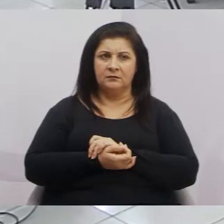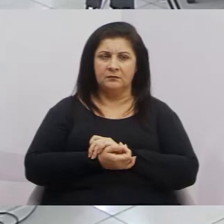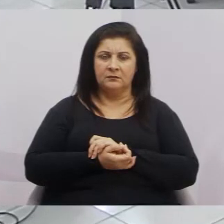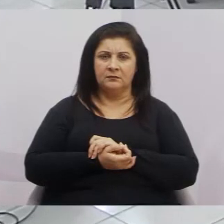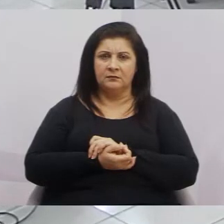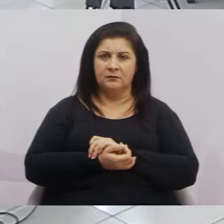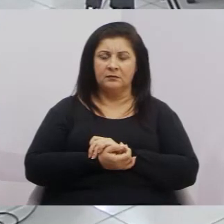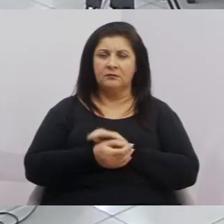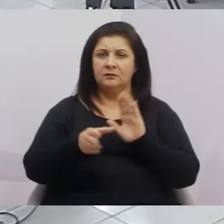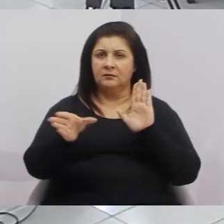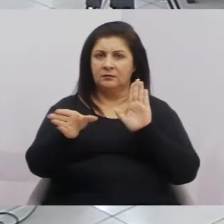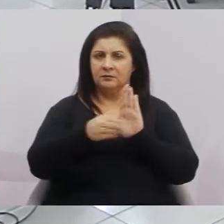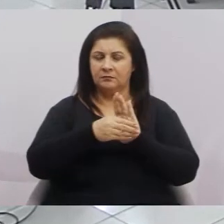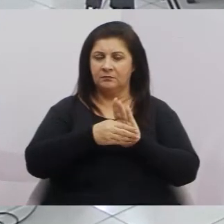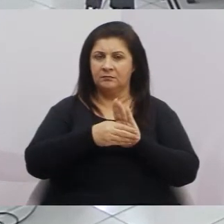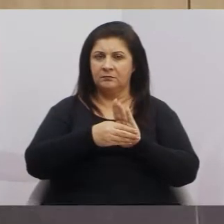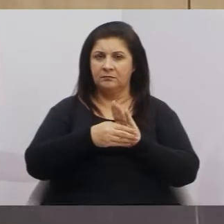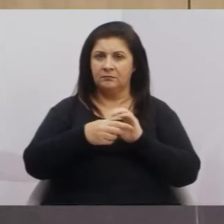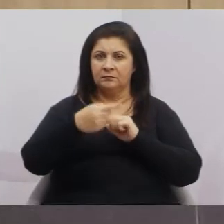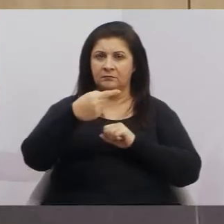Emenda nº 1 aprovada.